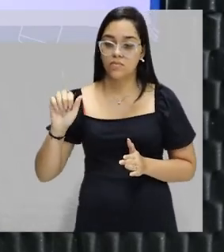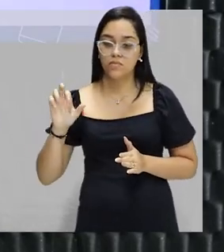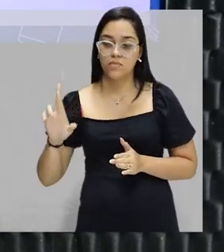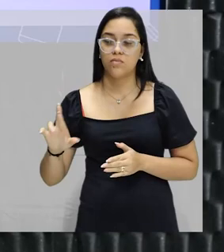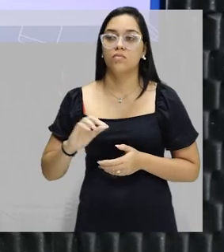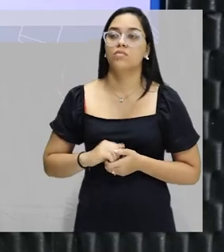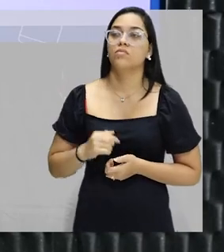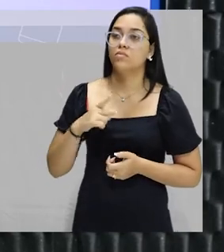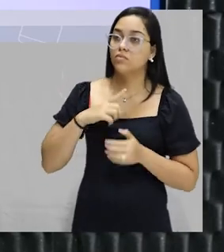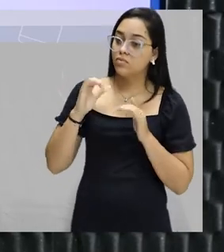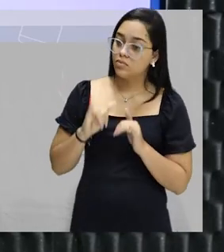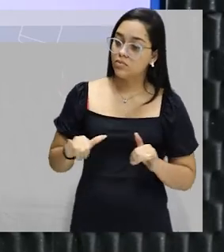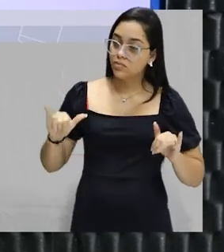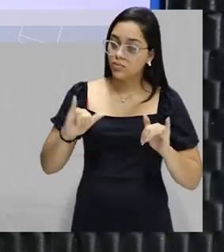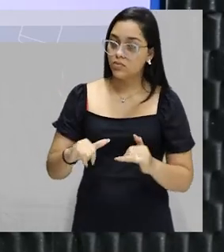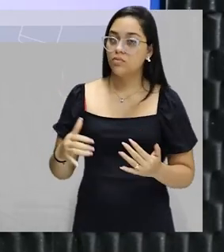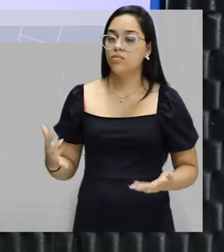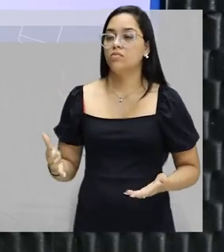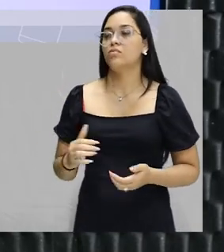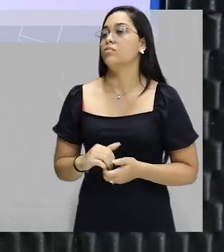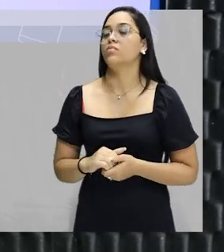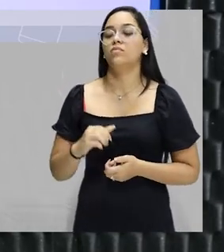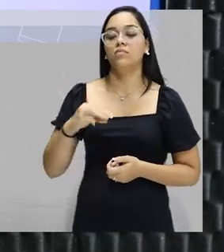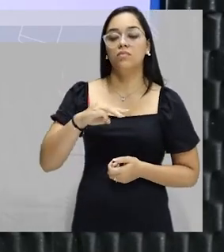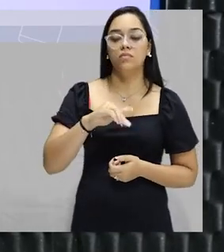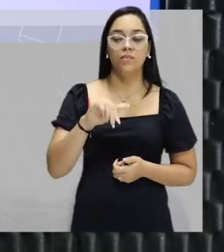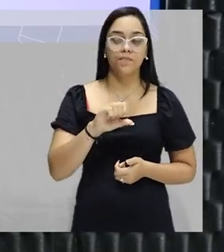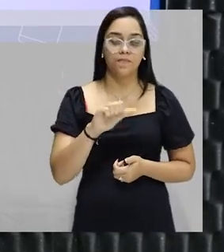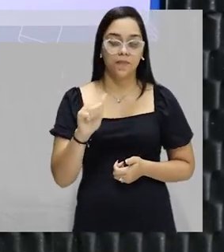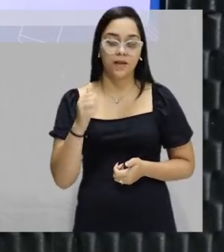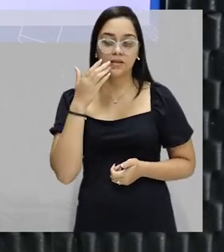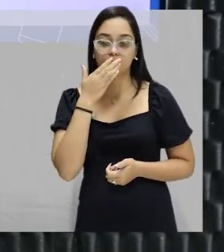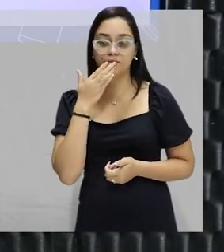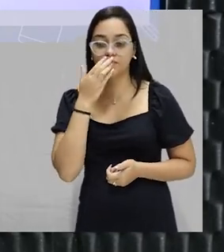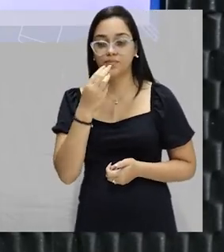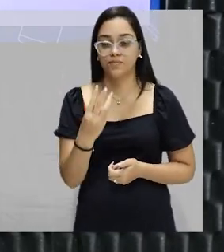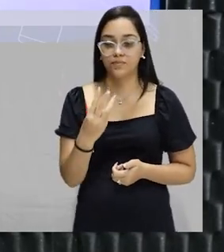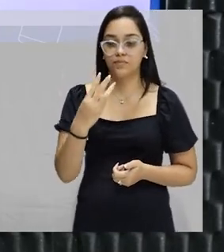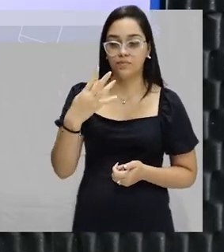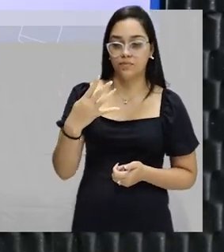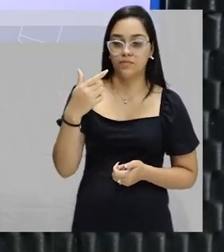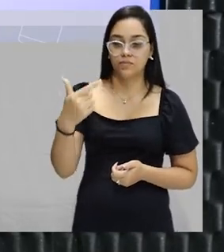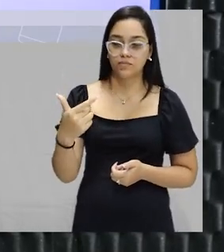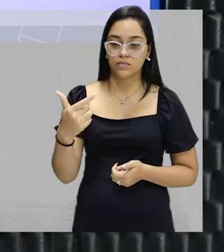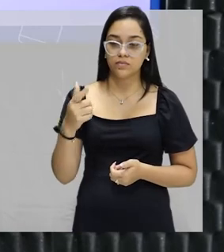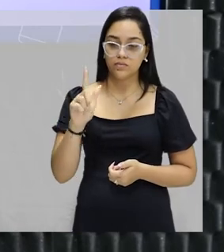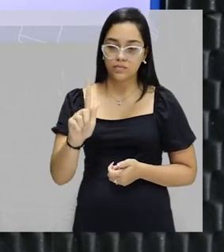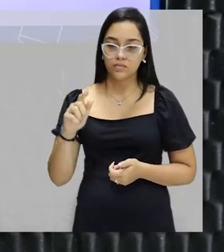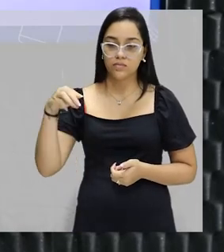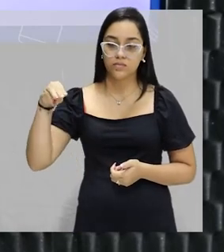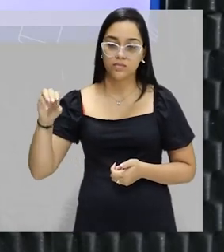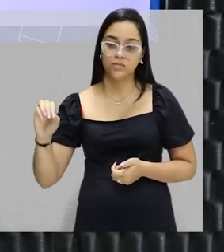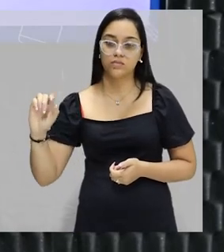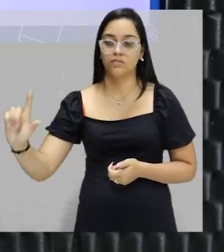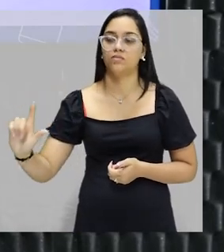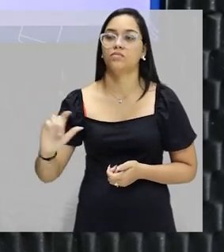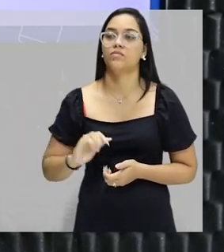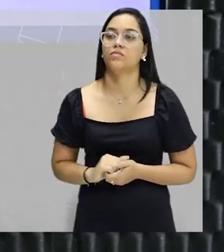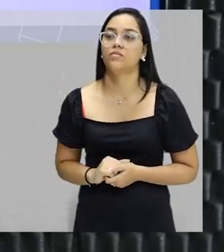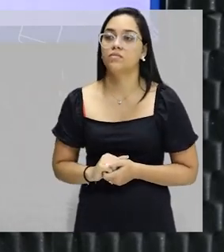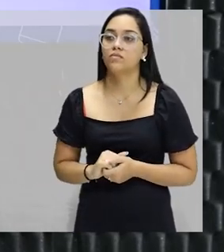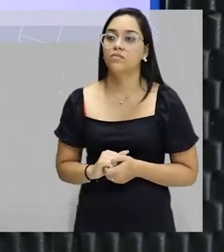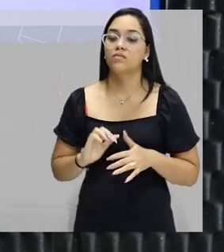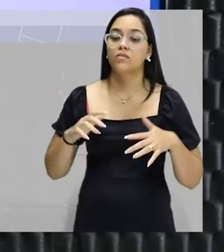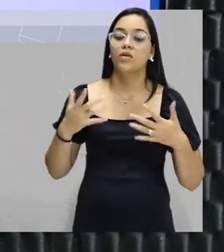Nós temos uma informação a mais, ó. Massa molar do açúcar, 342 gramas por mol. Bom,